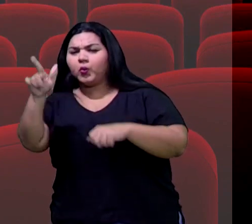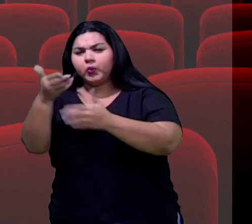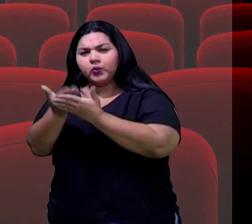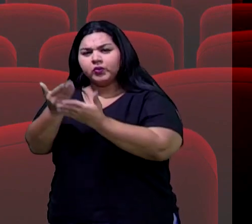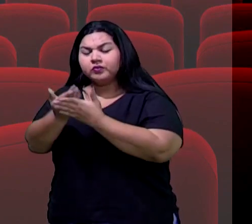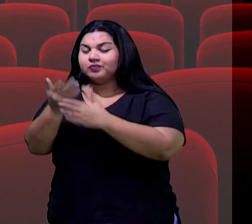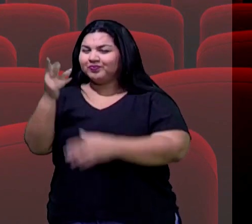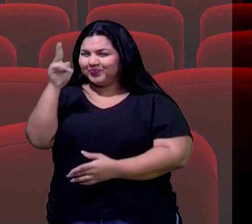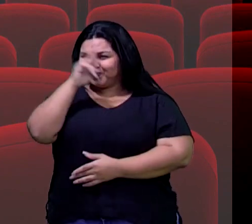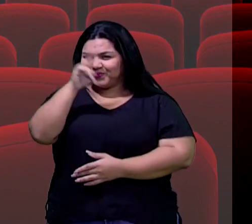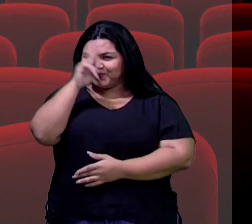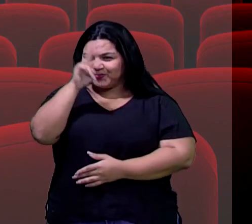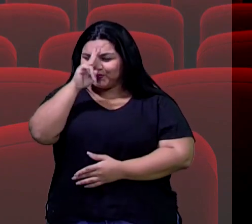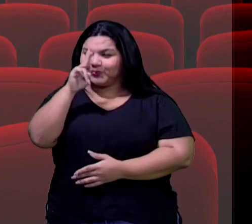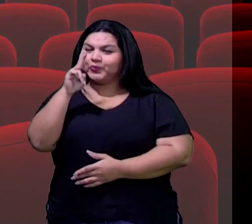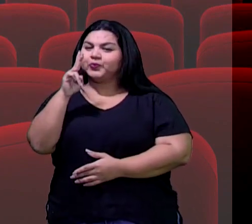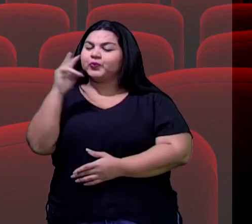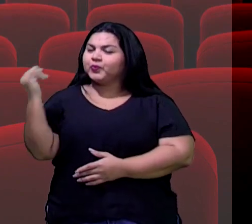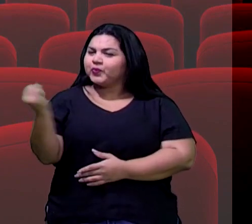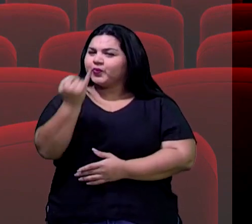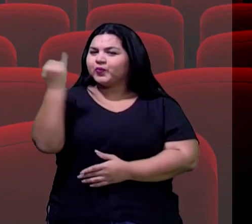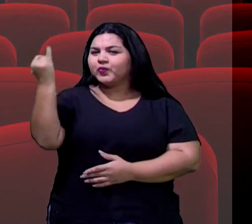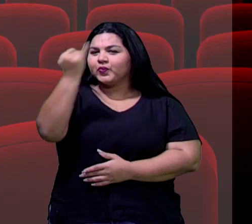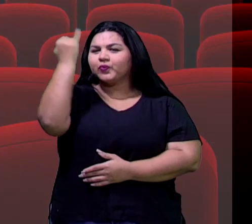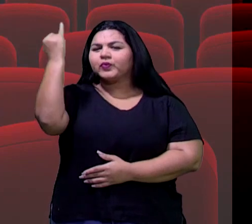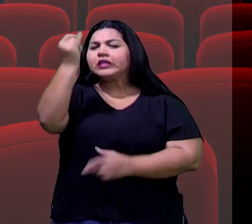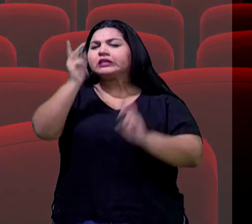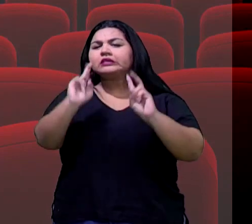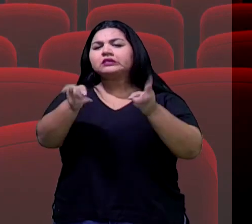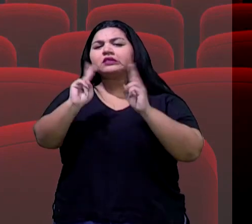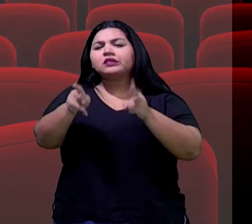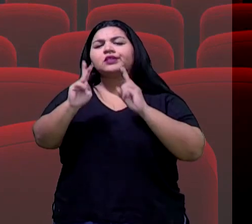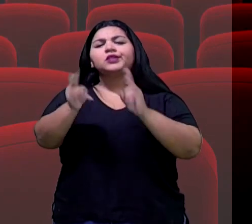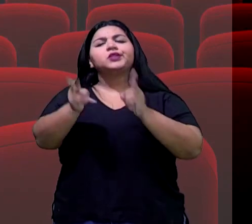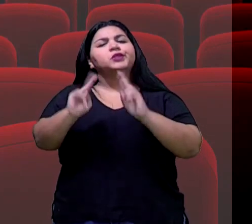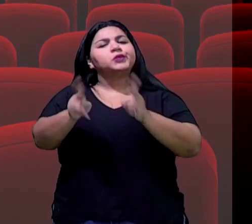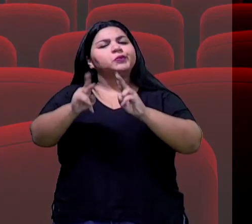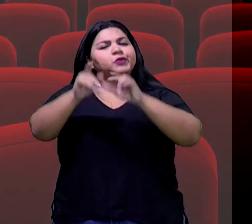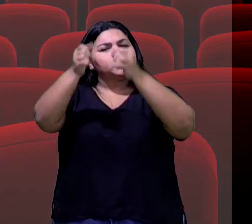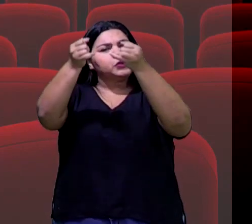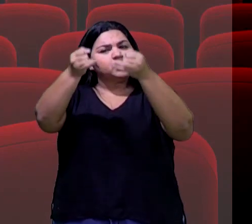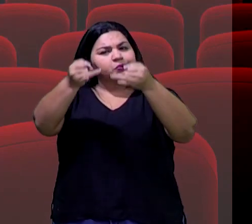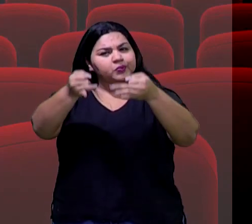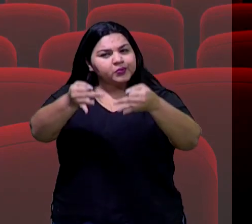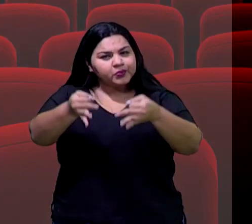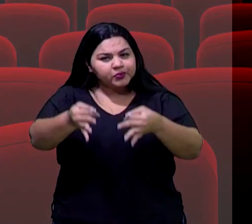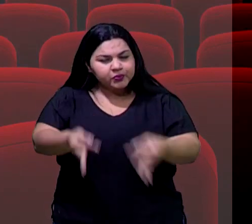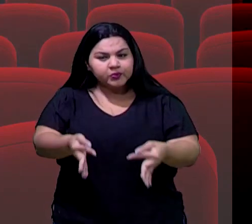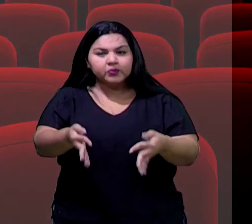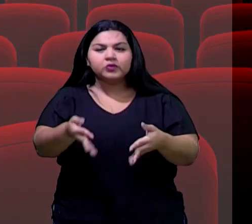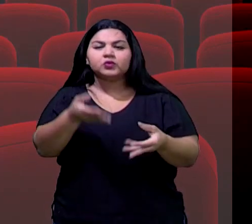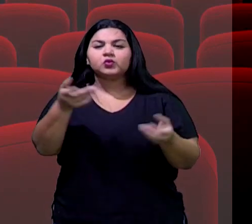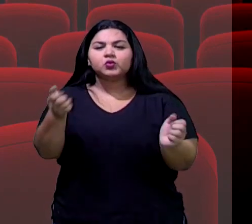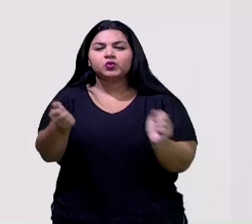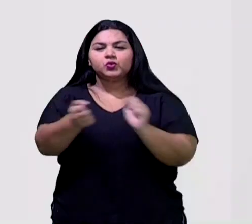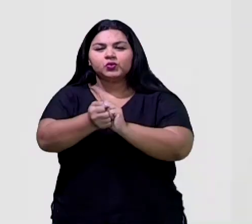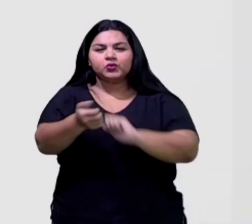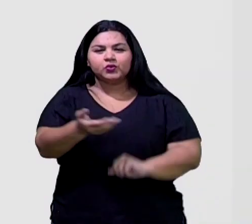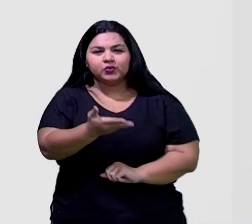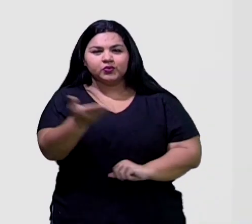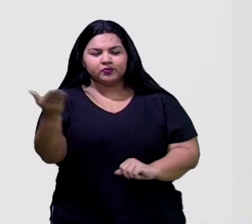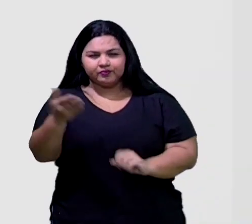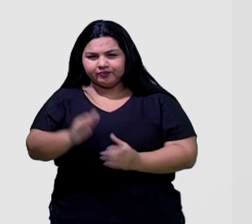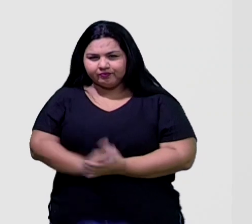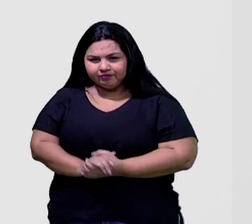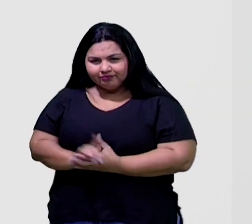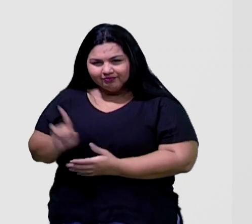Só relembrando aí um ponto importante que a gente vai sempre tocar, sempre que a gente estiver aí falando e tendo esse momento com vocês. Então, vamos